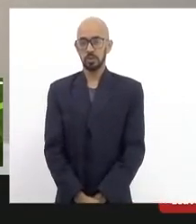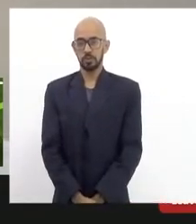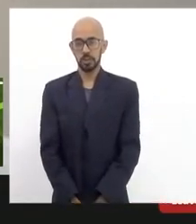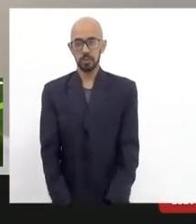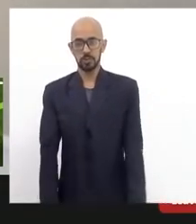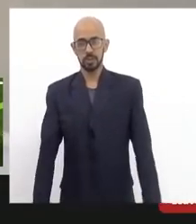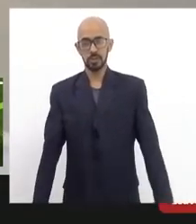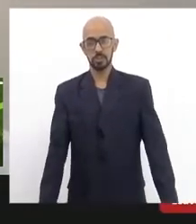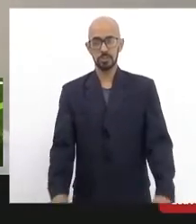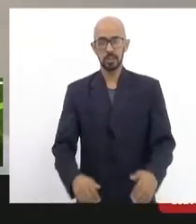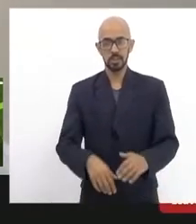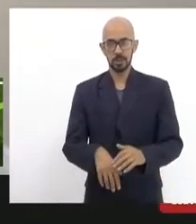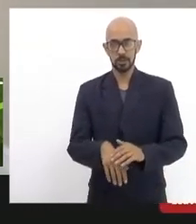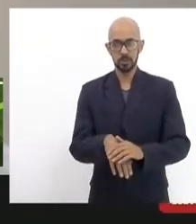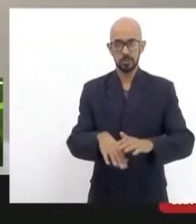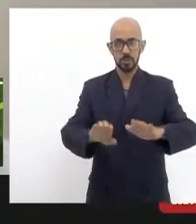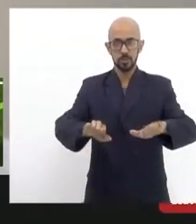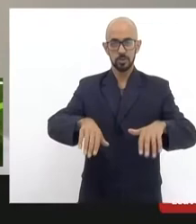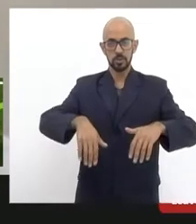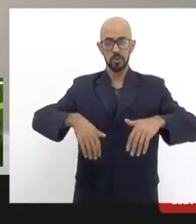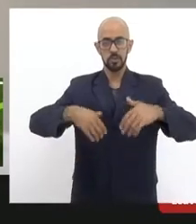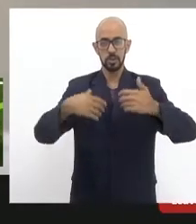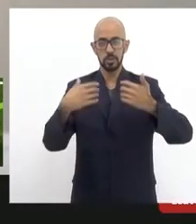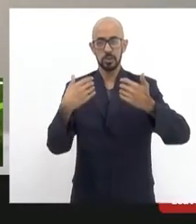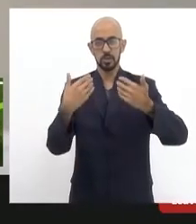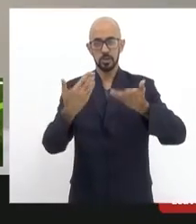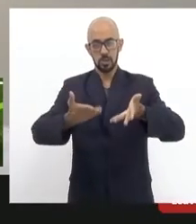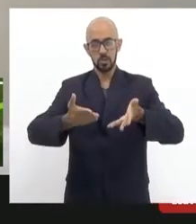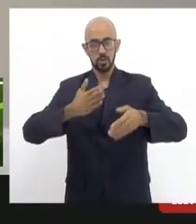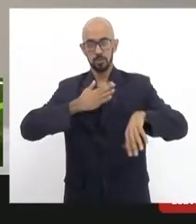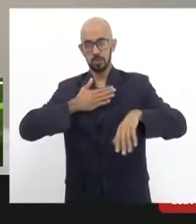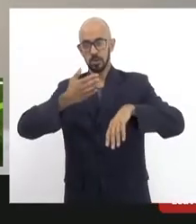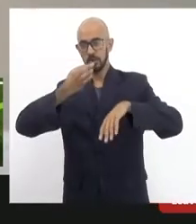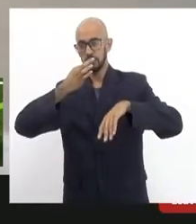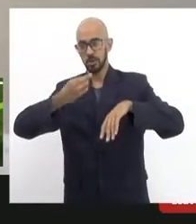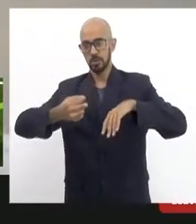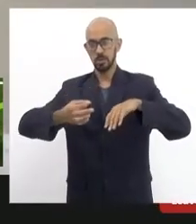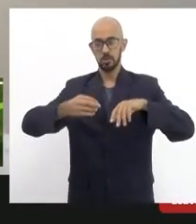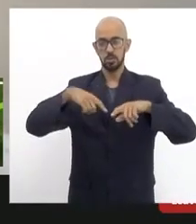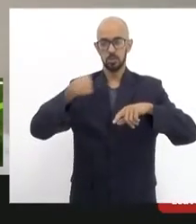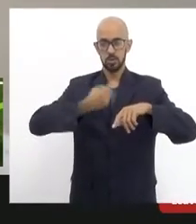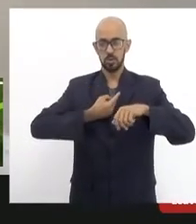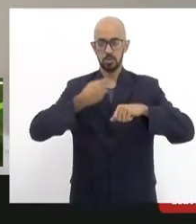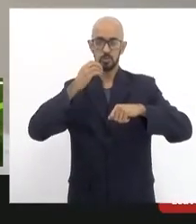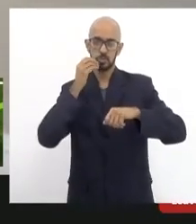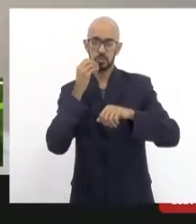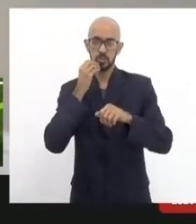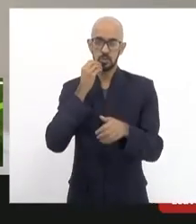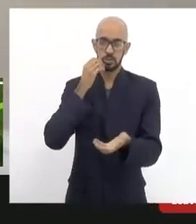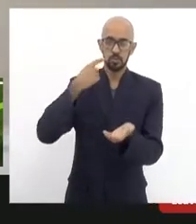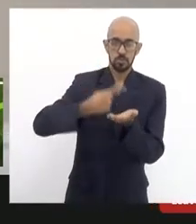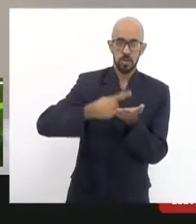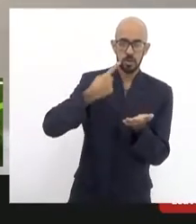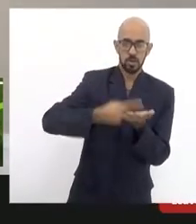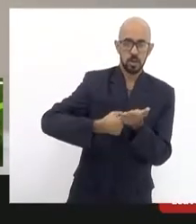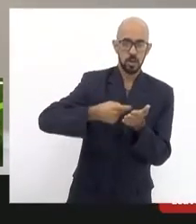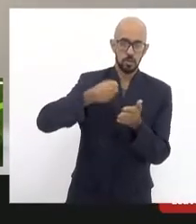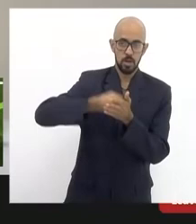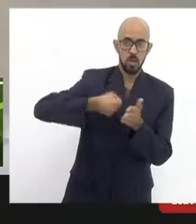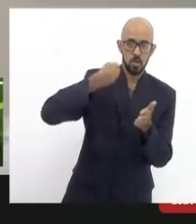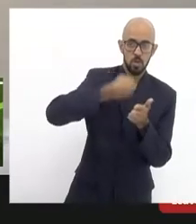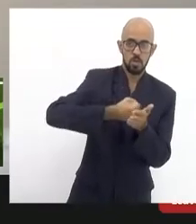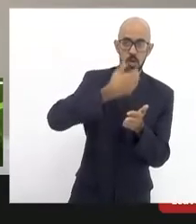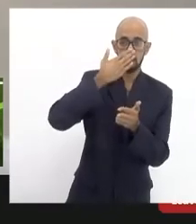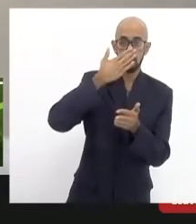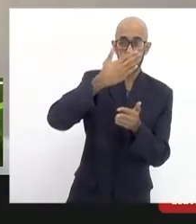mas meu mandato vai estar presente mas eu acho que a gente podia marcar também uma mobilização para frente para Palácio